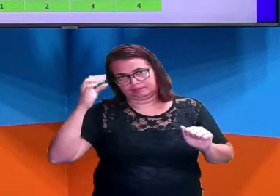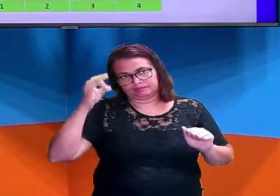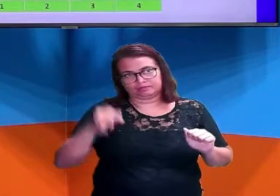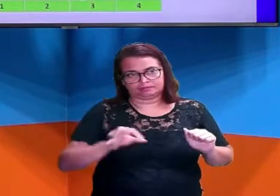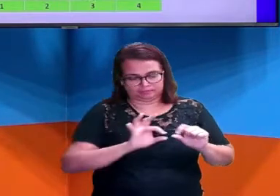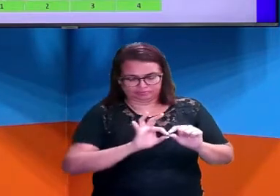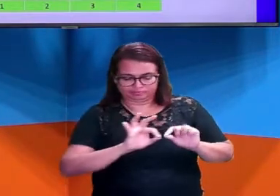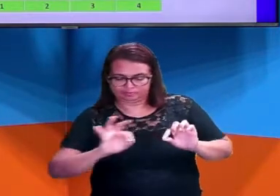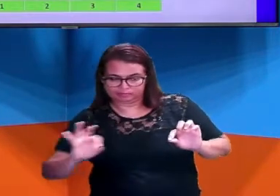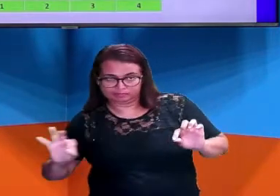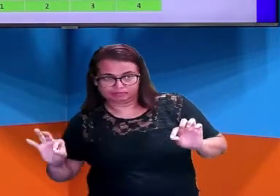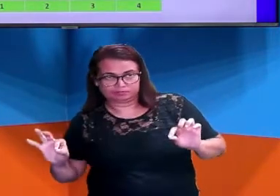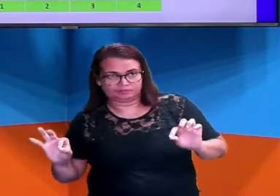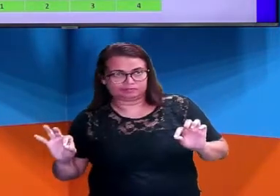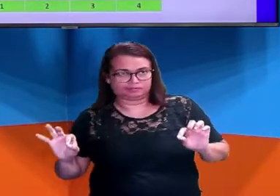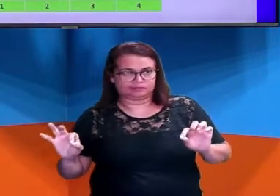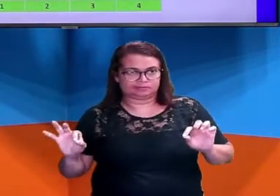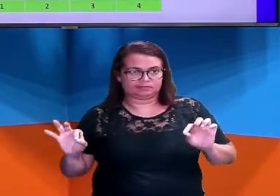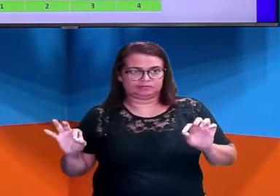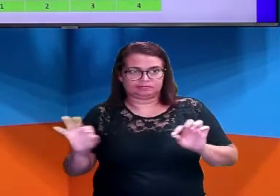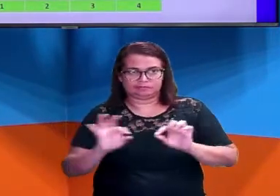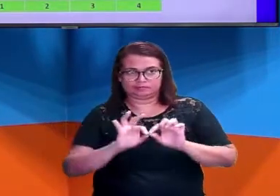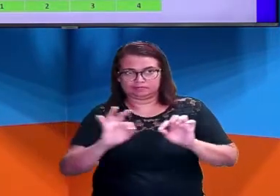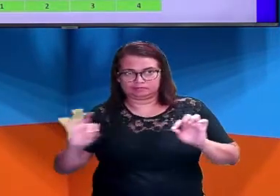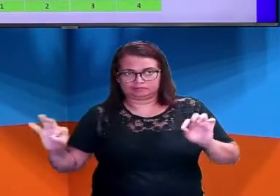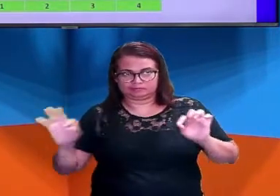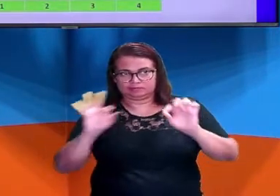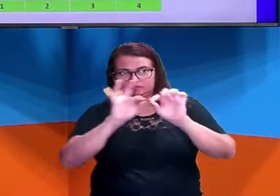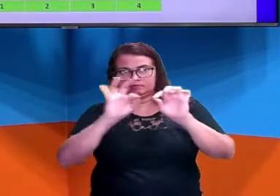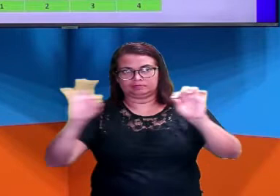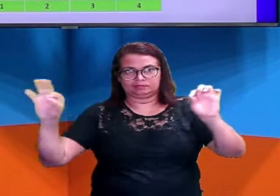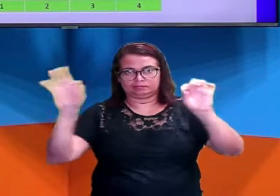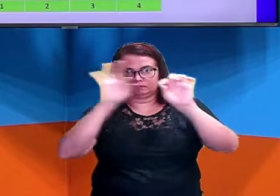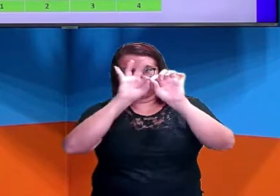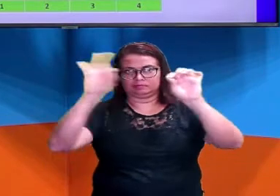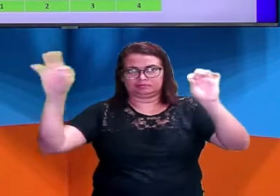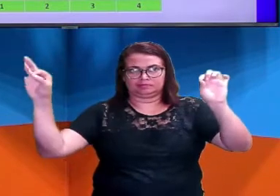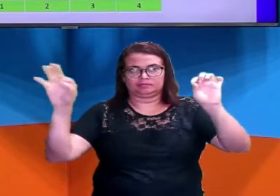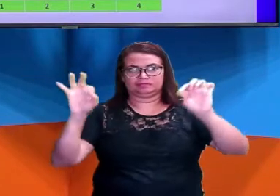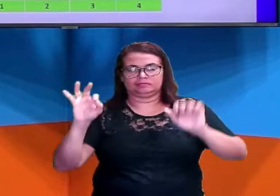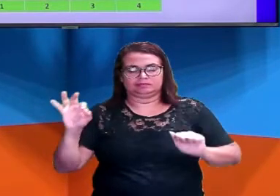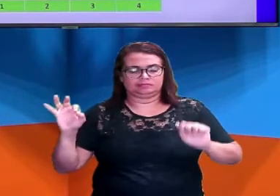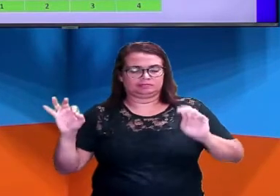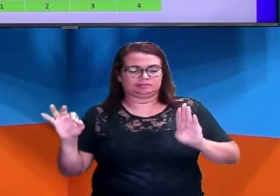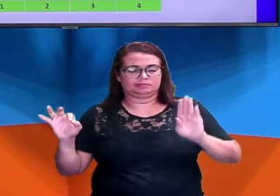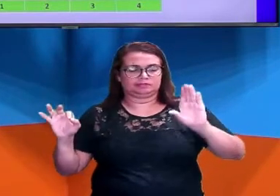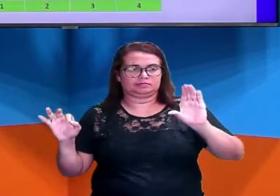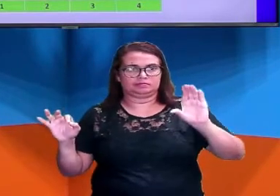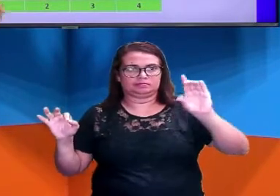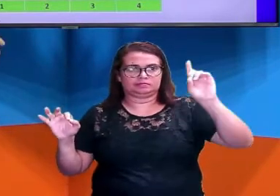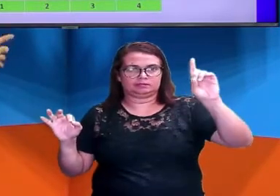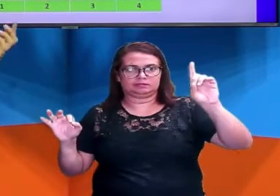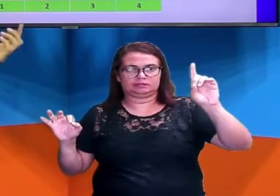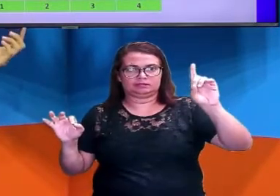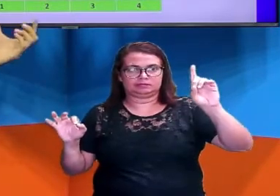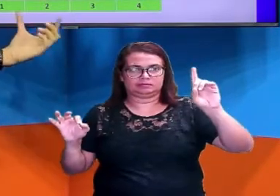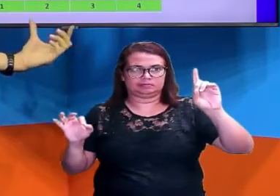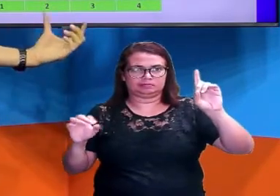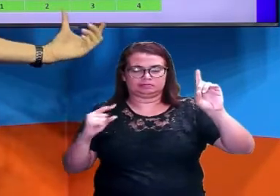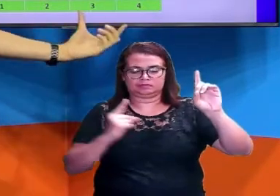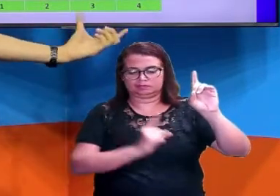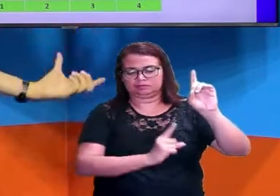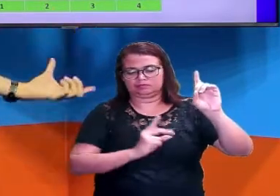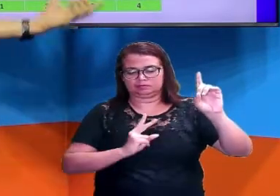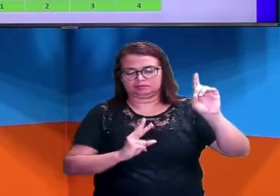A nesta aqui. Linha, linha, linha e linha. A, B, C e D são linhas. Um,